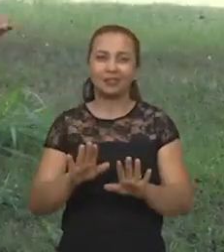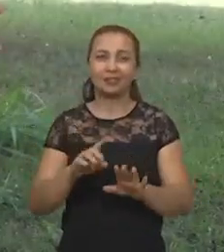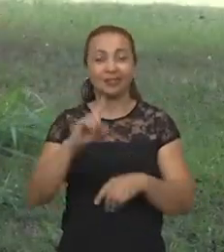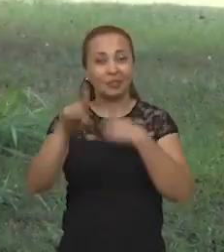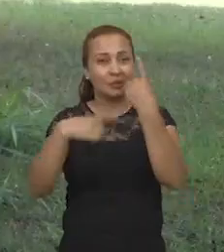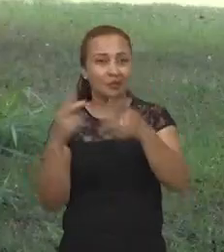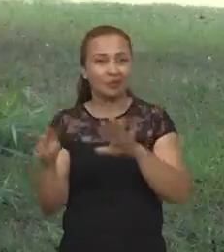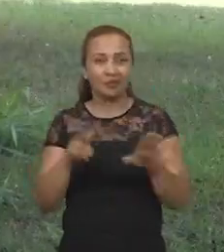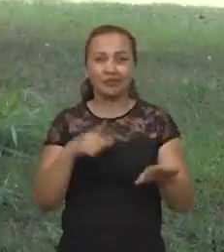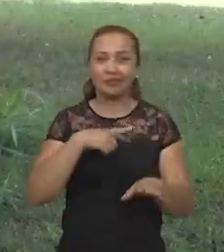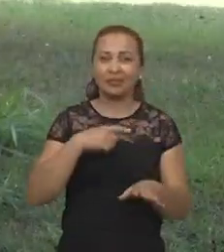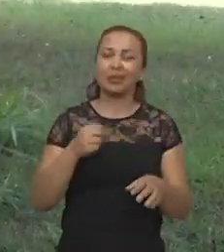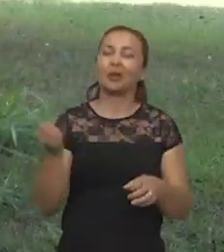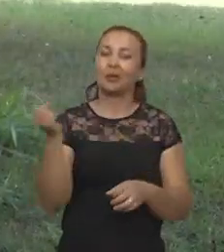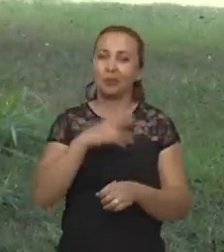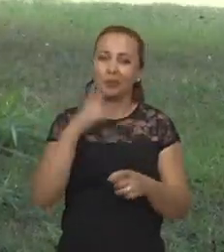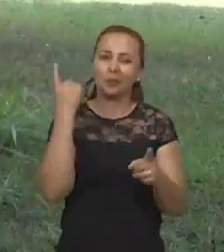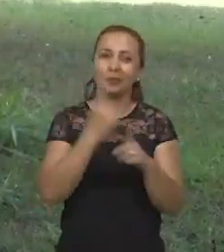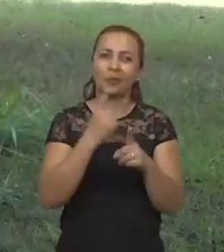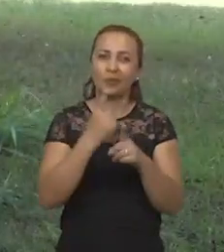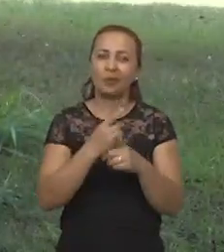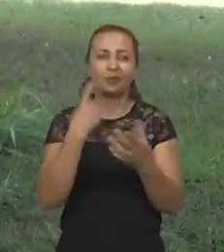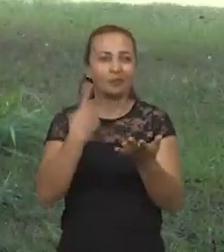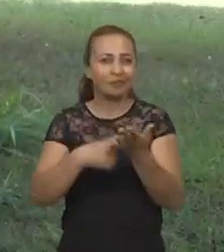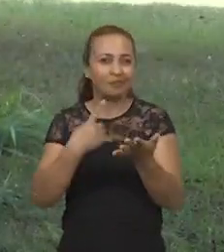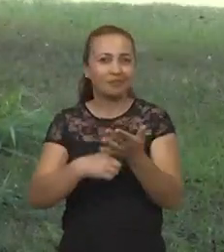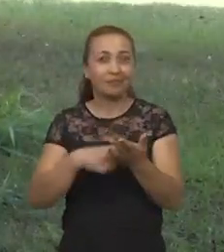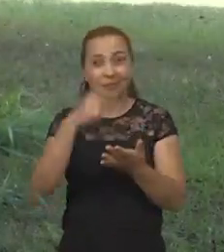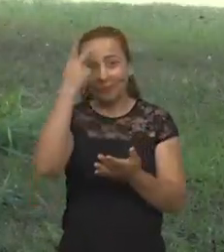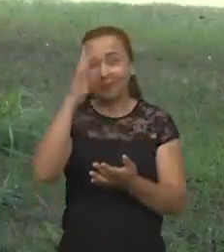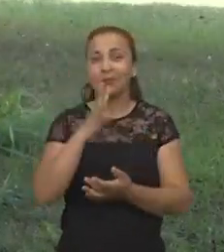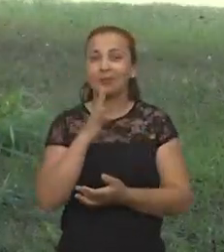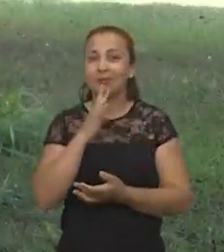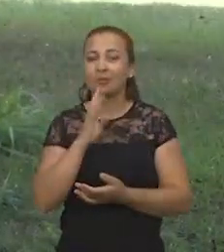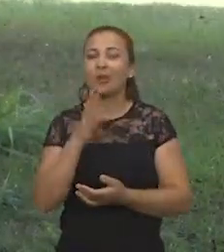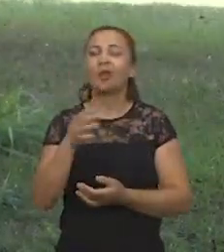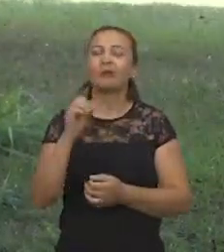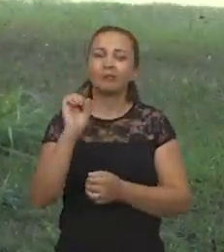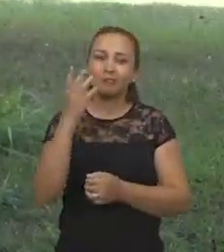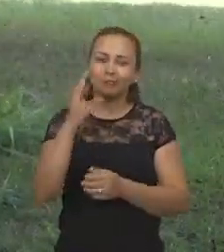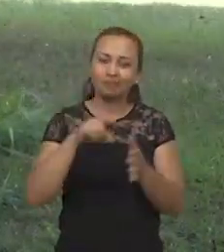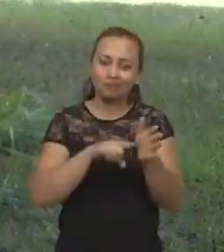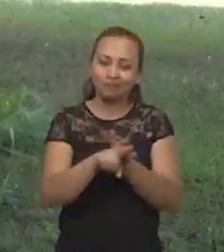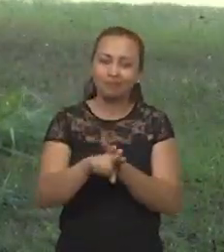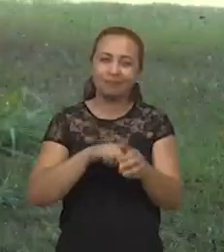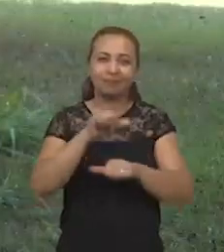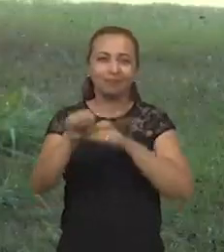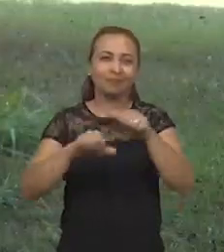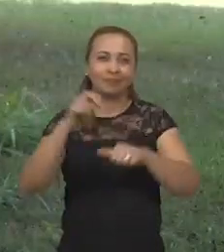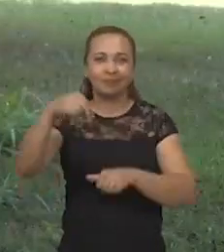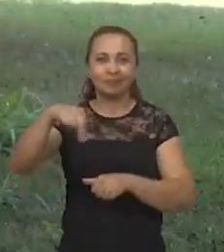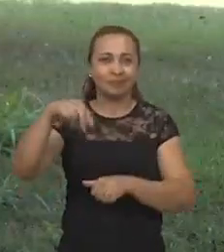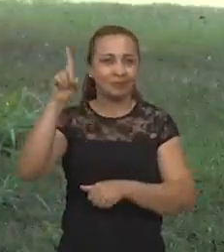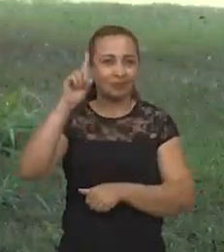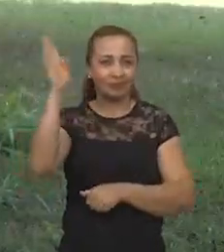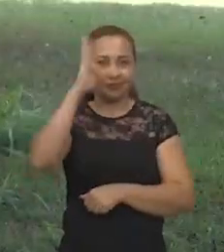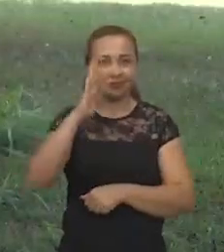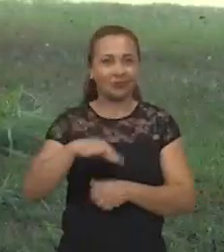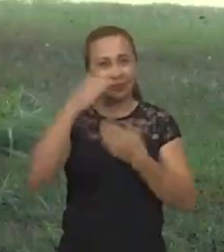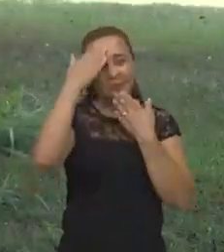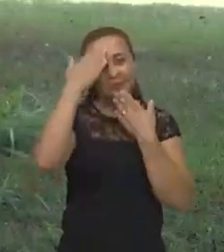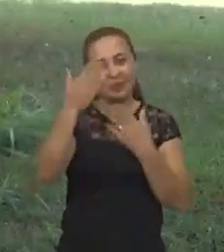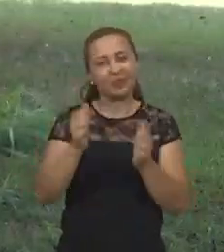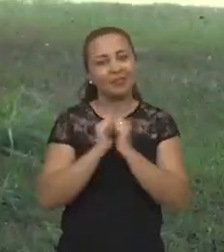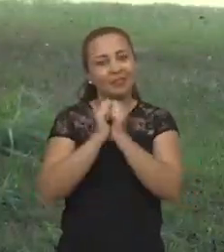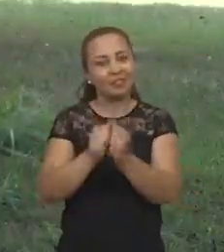aqui. Na próxima semana, temos um novo encontro marcado para continuar conhecendo as pesquisas desenvolvidas no Nordeste brasileiro. Muito